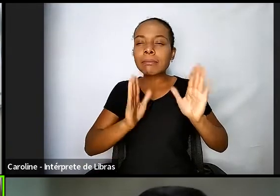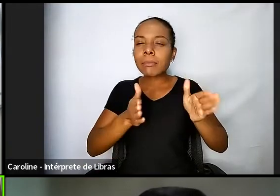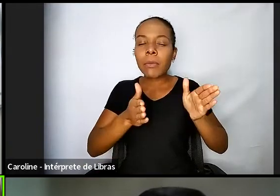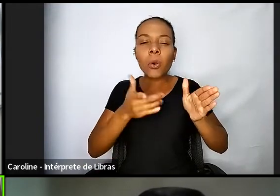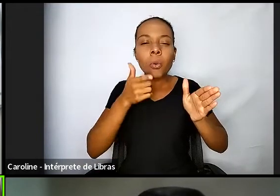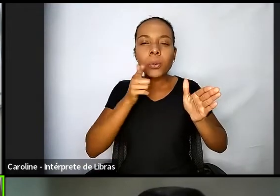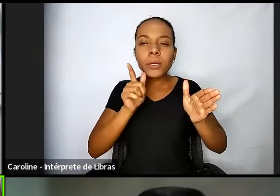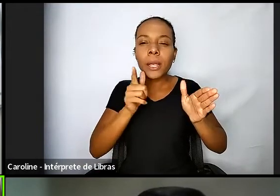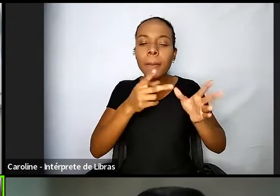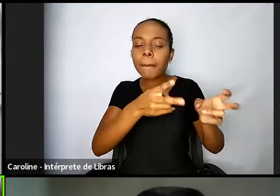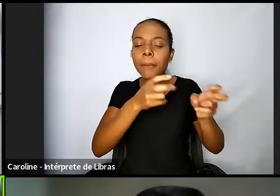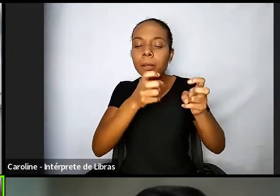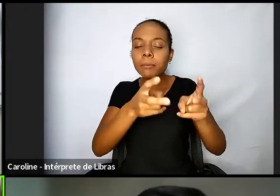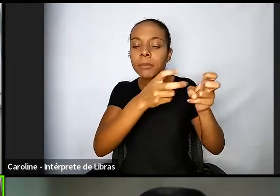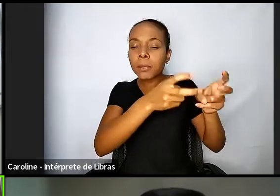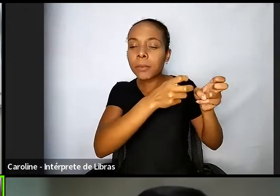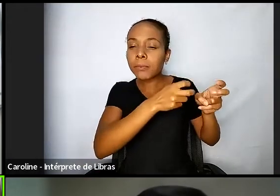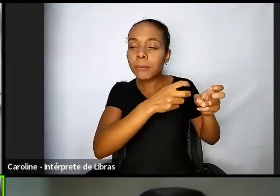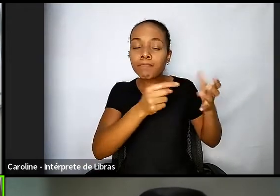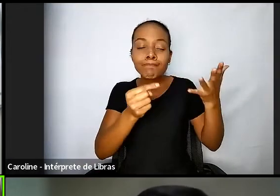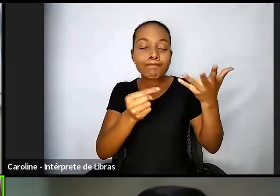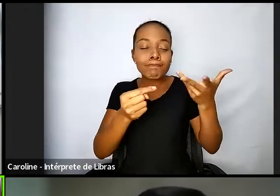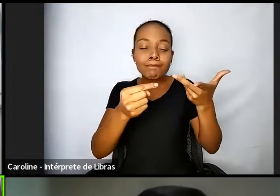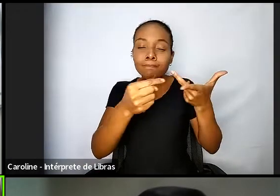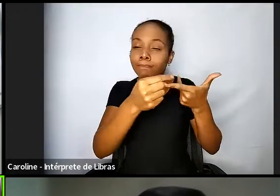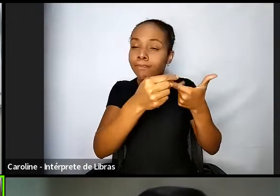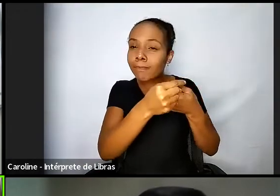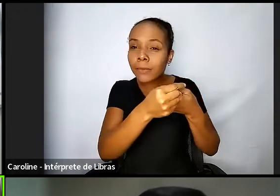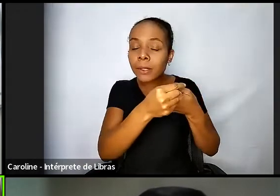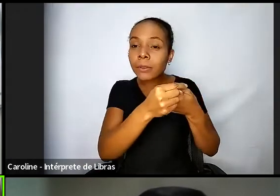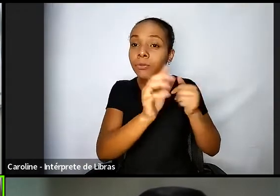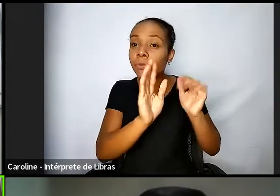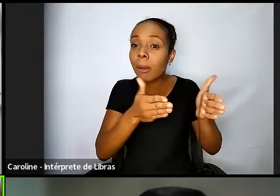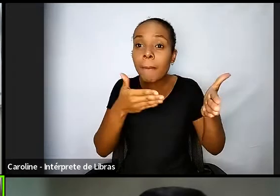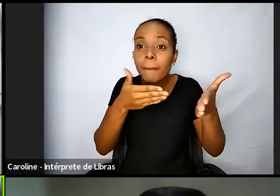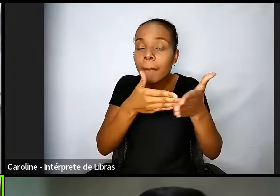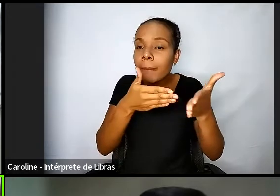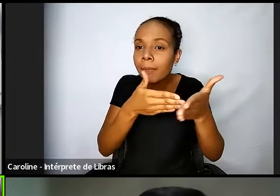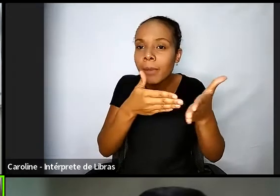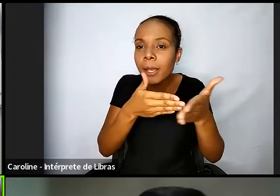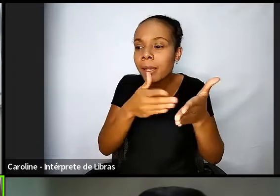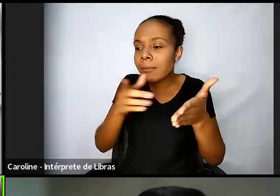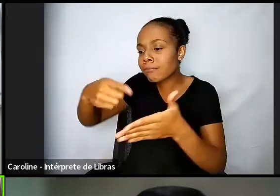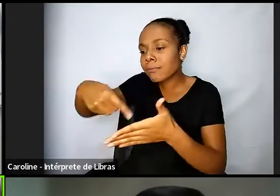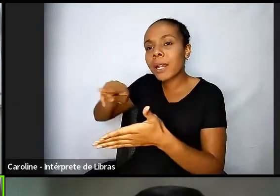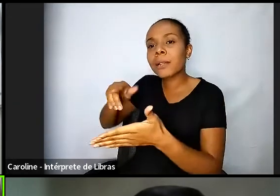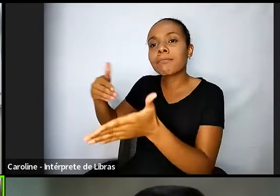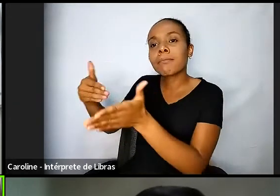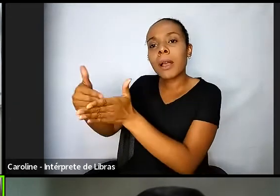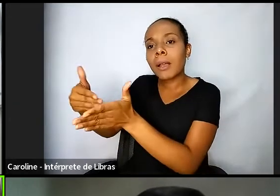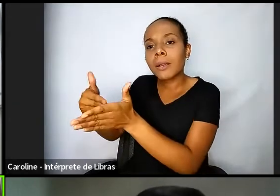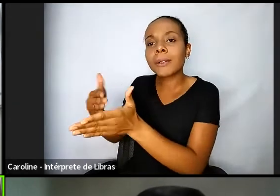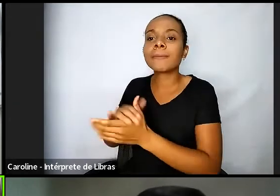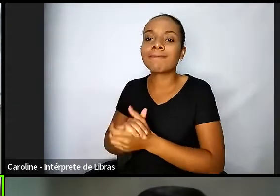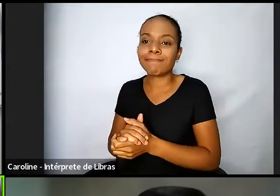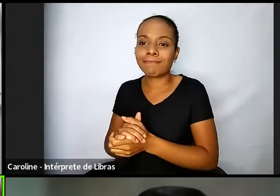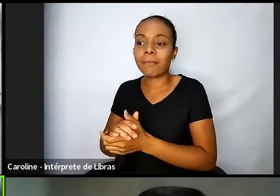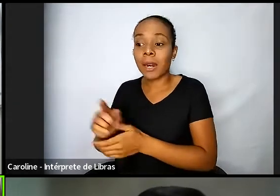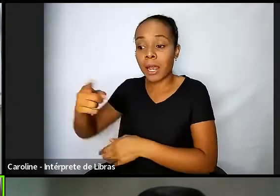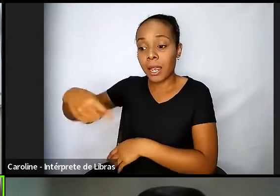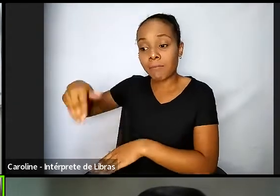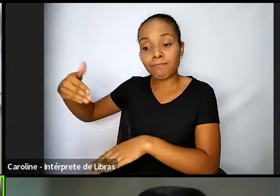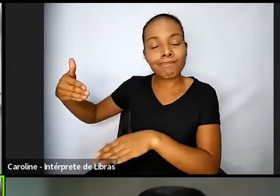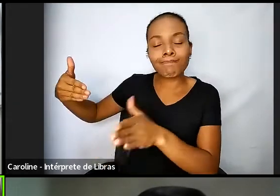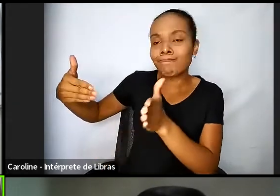foram levantadas como barreiras para que elas pudessem acessar a justiça. Desde da